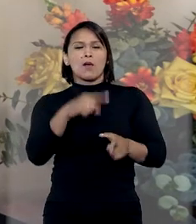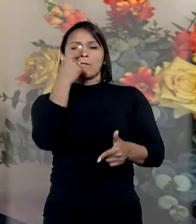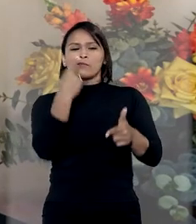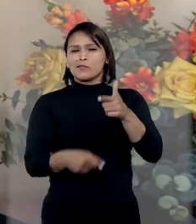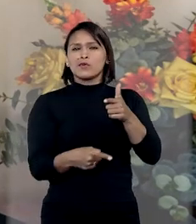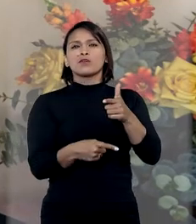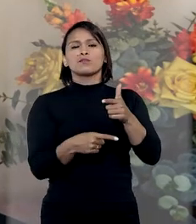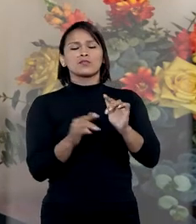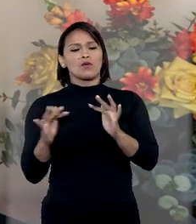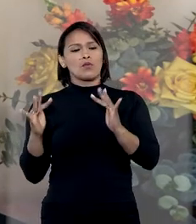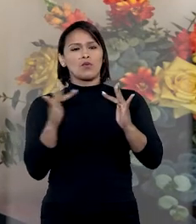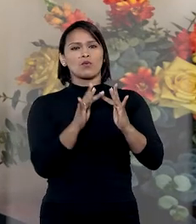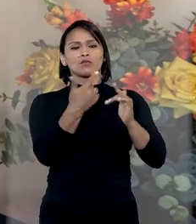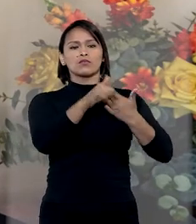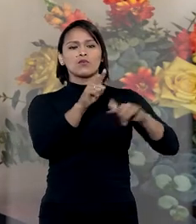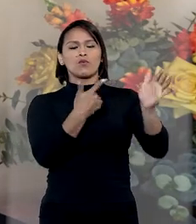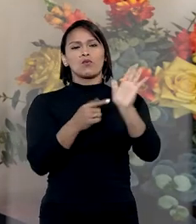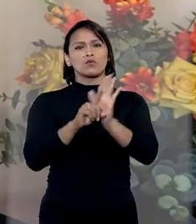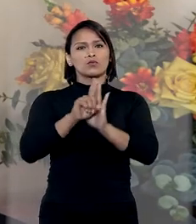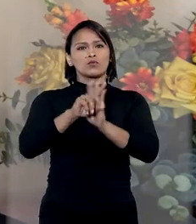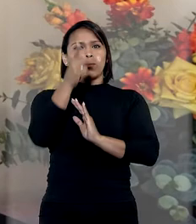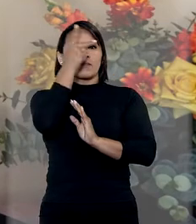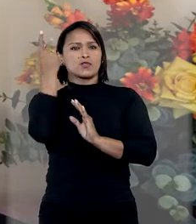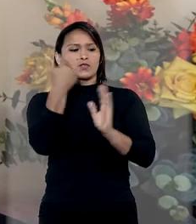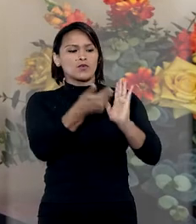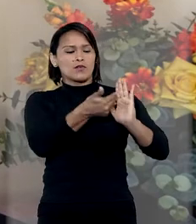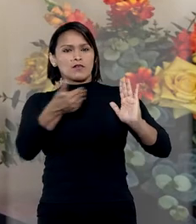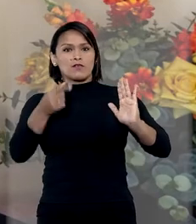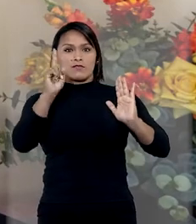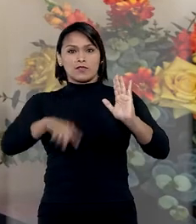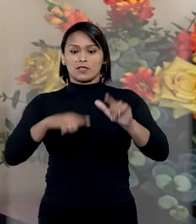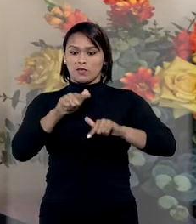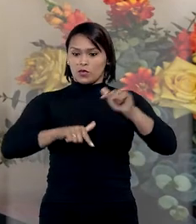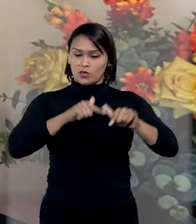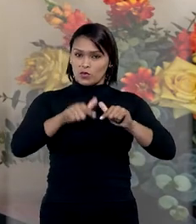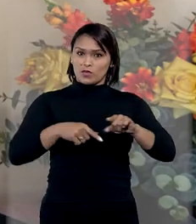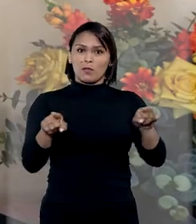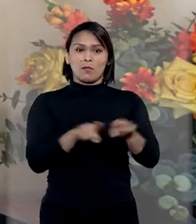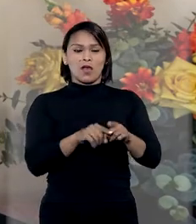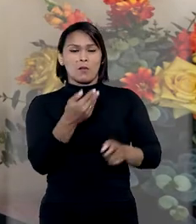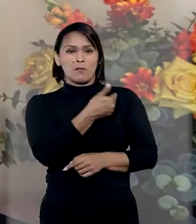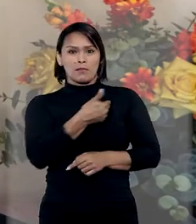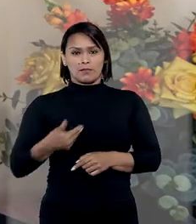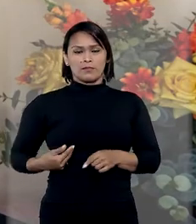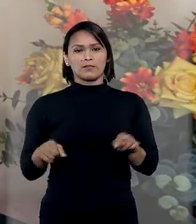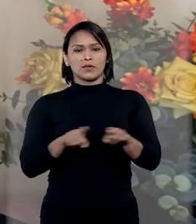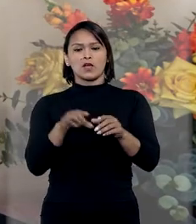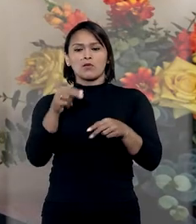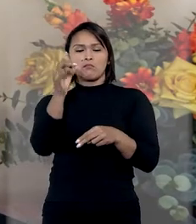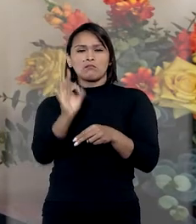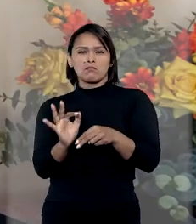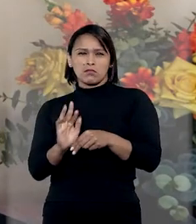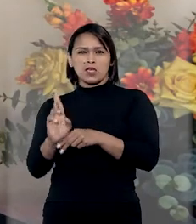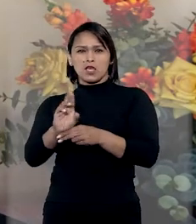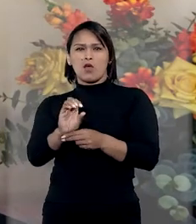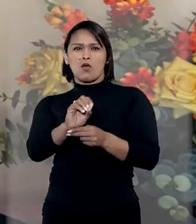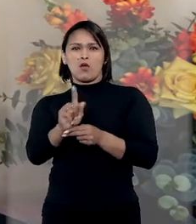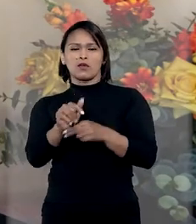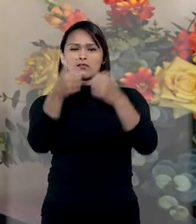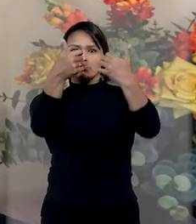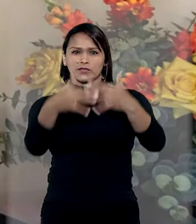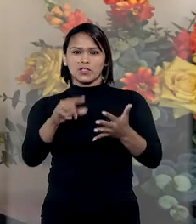como a proibição de manter contato com outros investigados e o afastamento do exercício da função pública, o ministro Og Fernandes